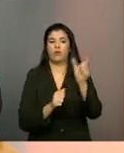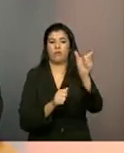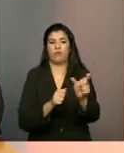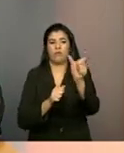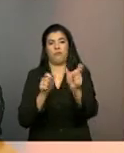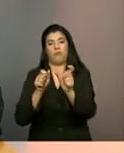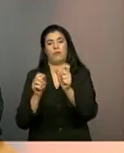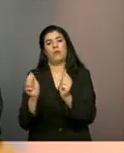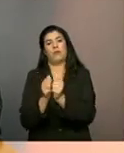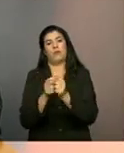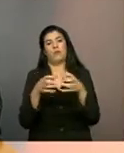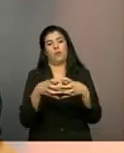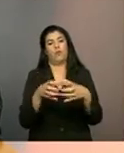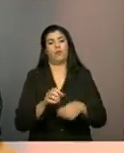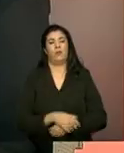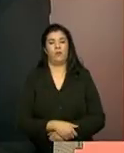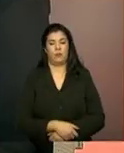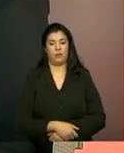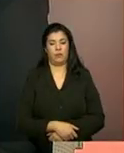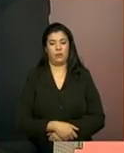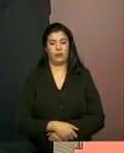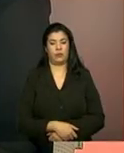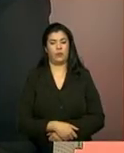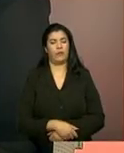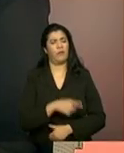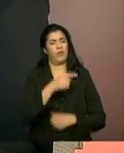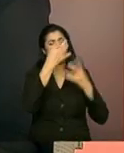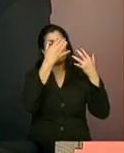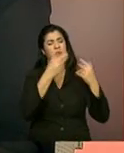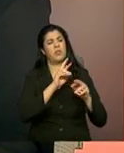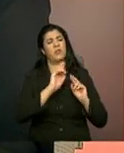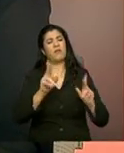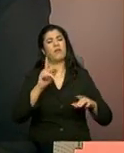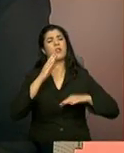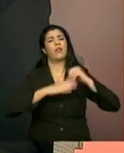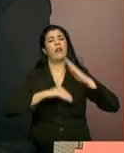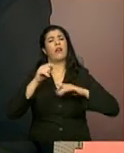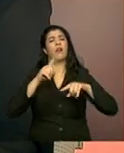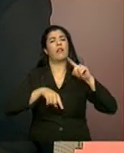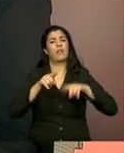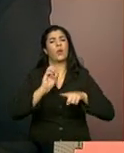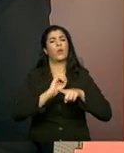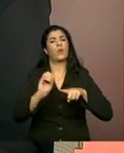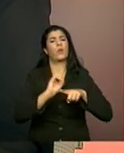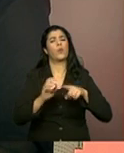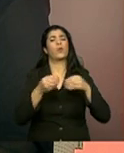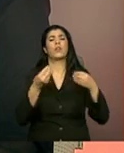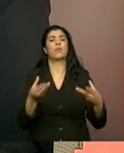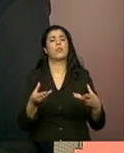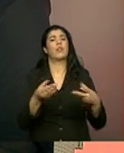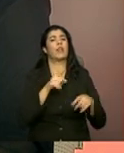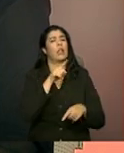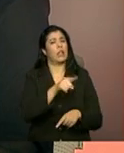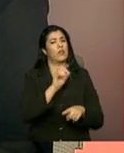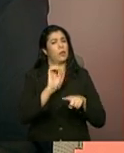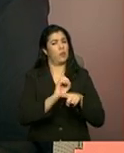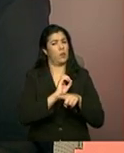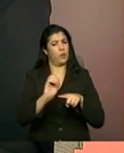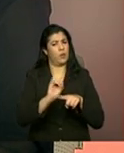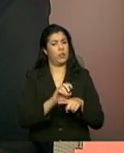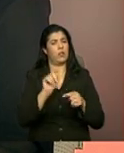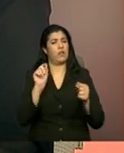daquele grupo. Liliane, você falou aí de várias atividades, entre elas as oficinas, né? Essas são as mesmas